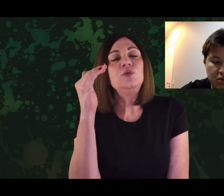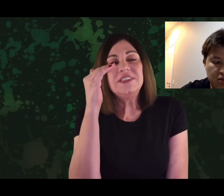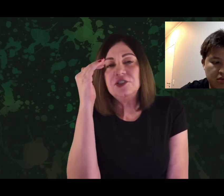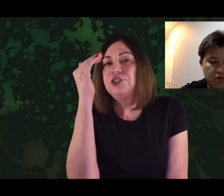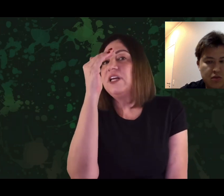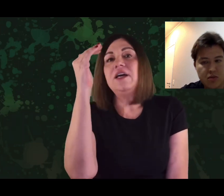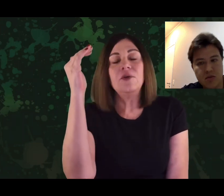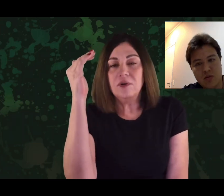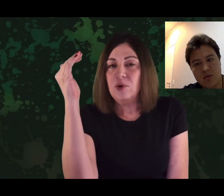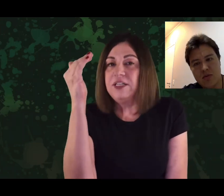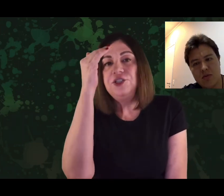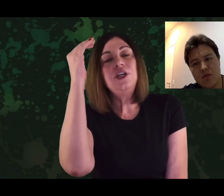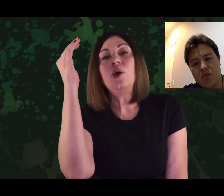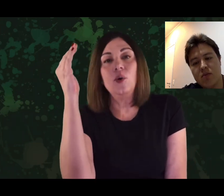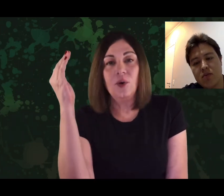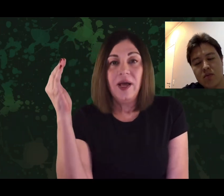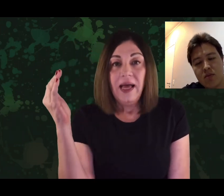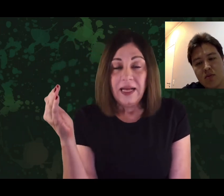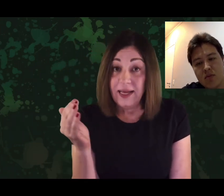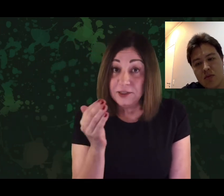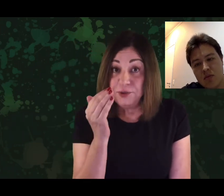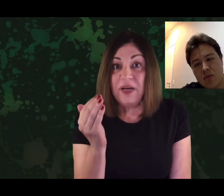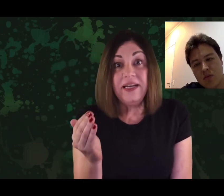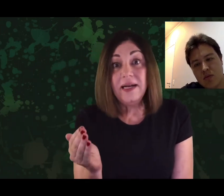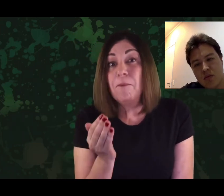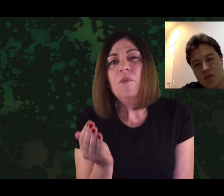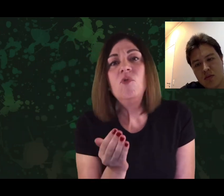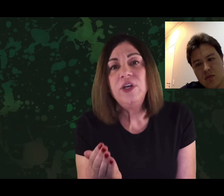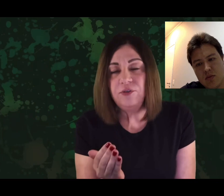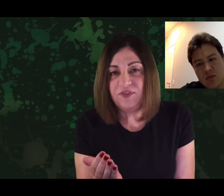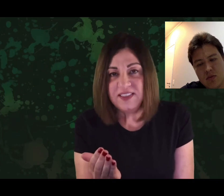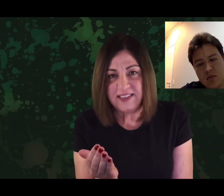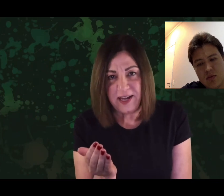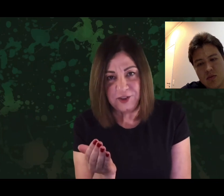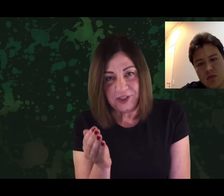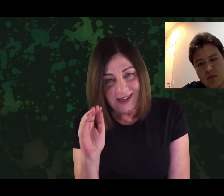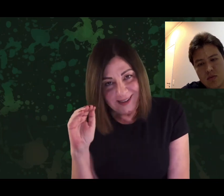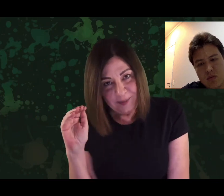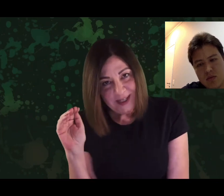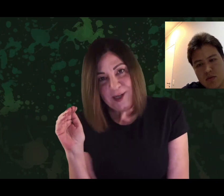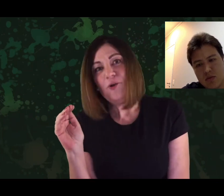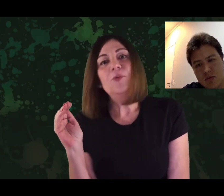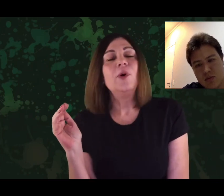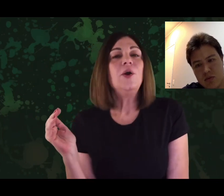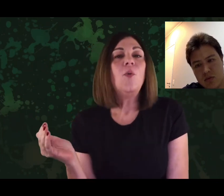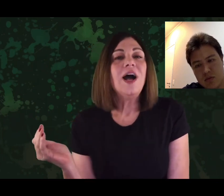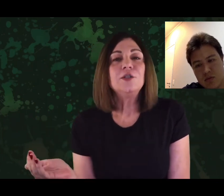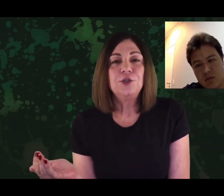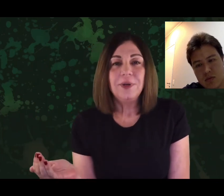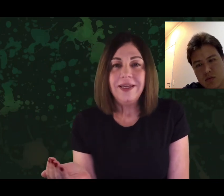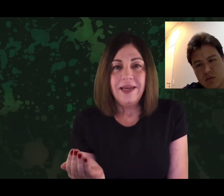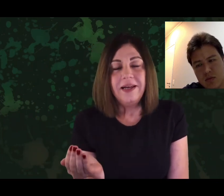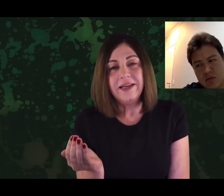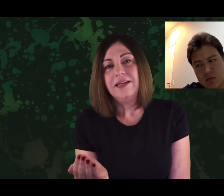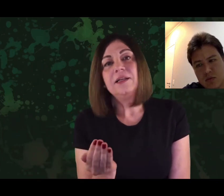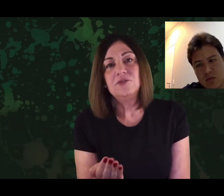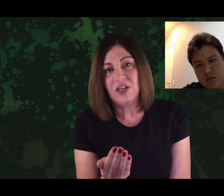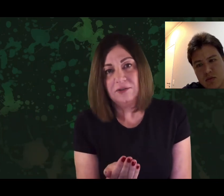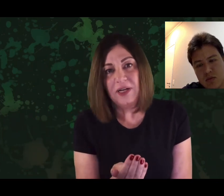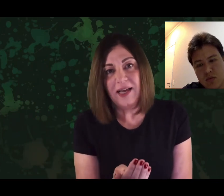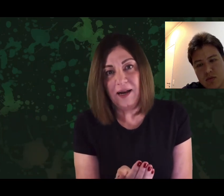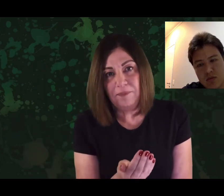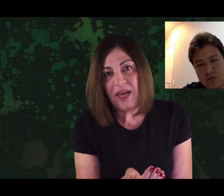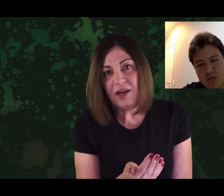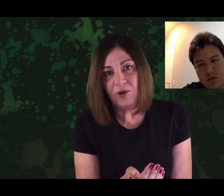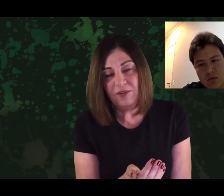absurdo, exagero, o ridículo de maneira muito eficiente, da maneira como eu acho que ele queria ter